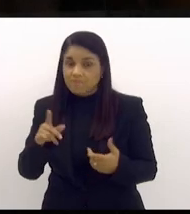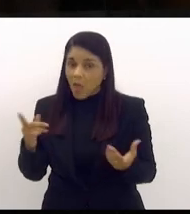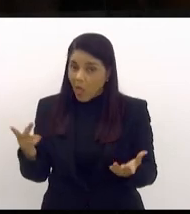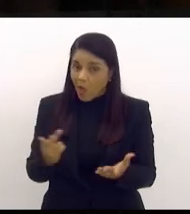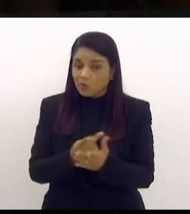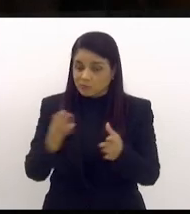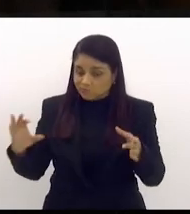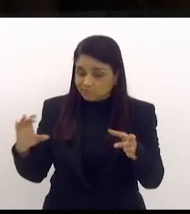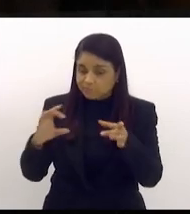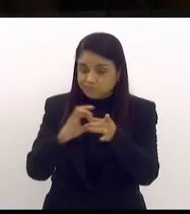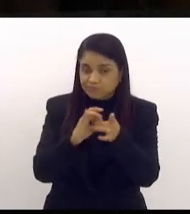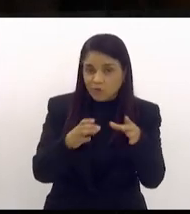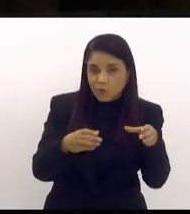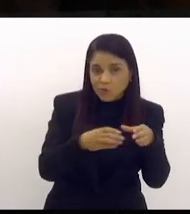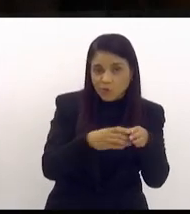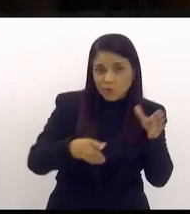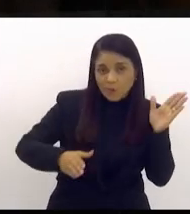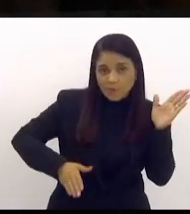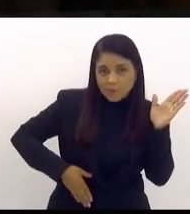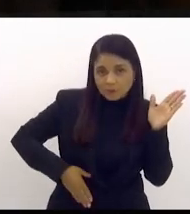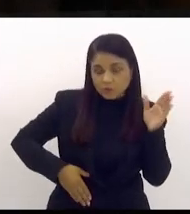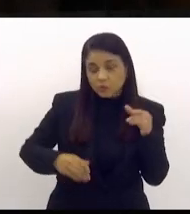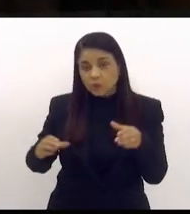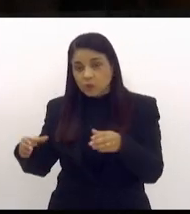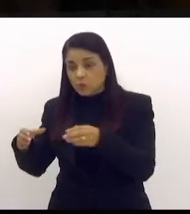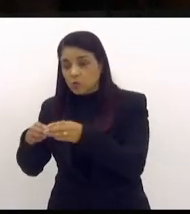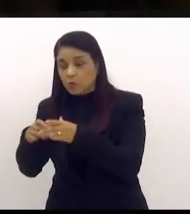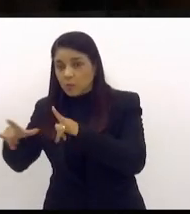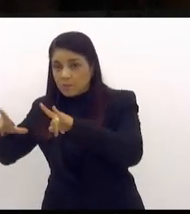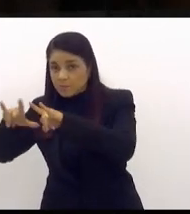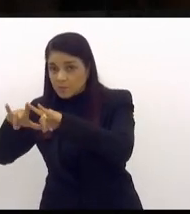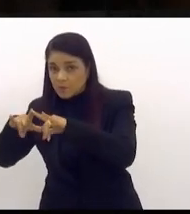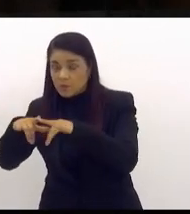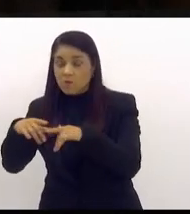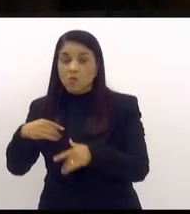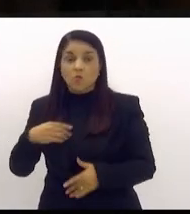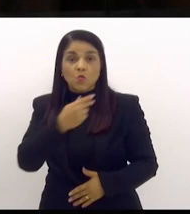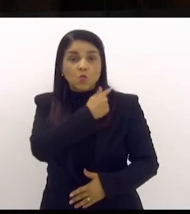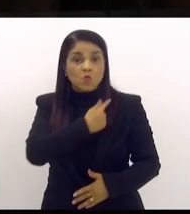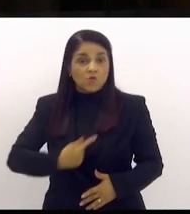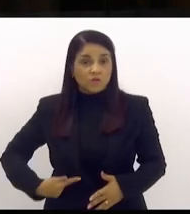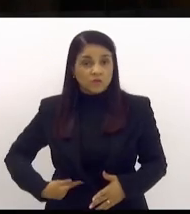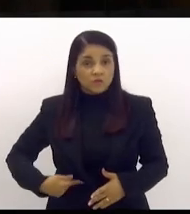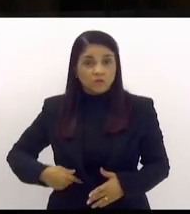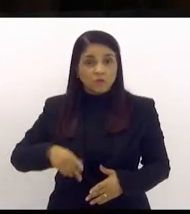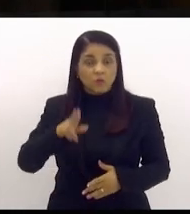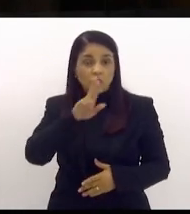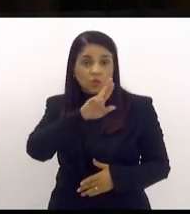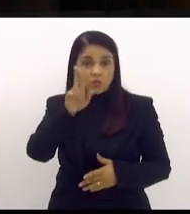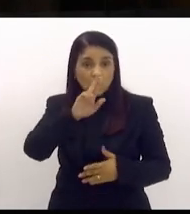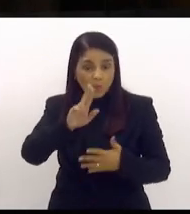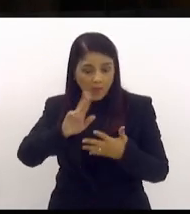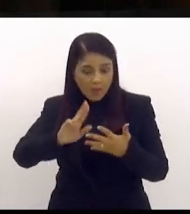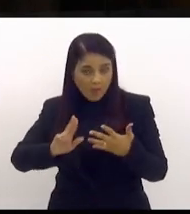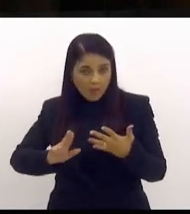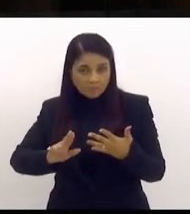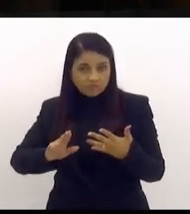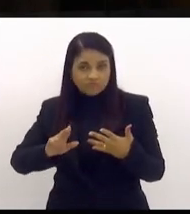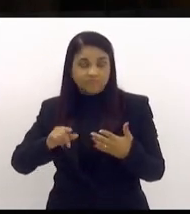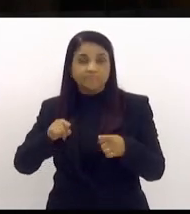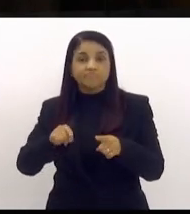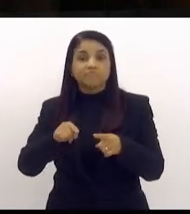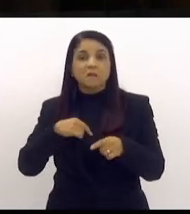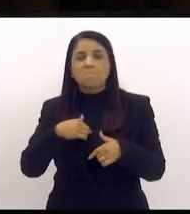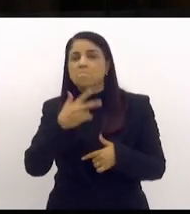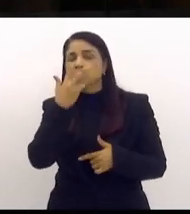o próprio governador nomina um triunvirato como fosse um time de futebol, como se fosse